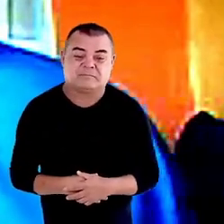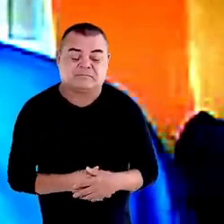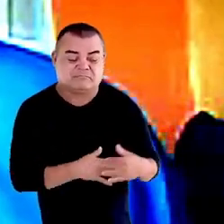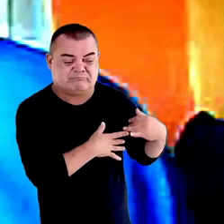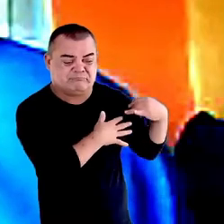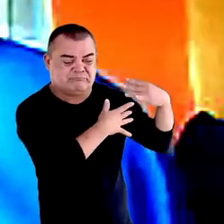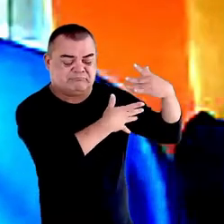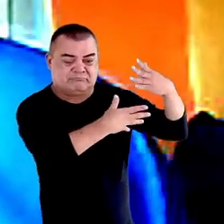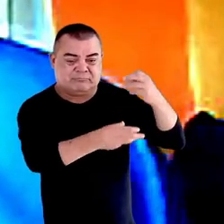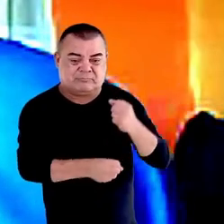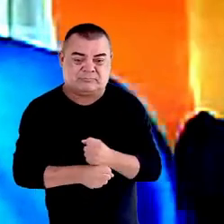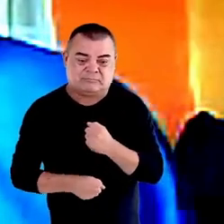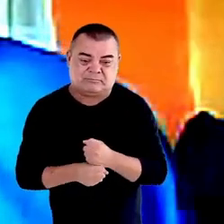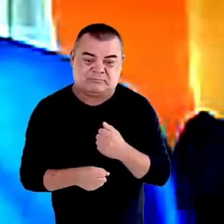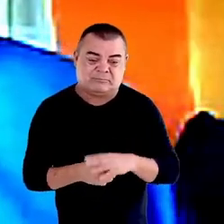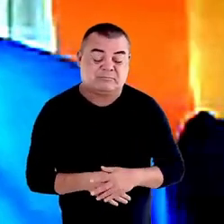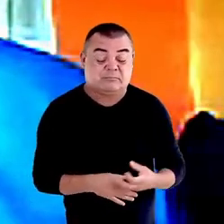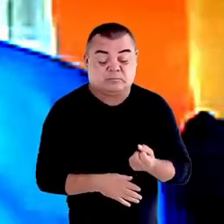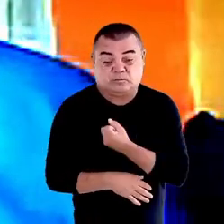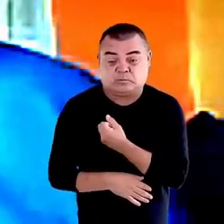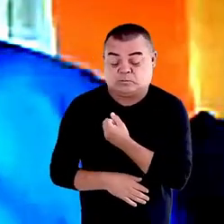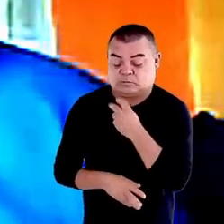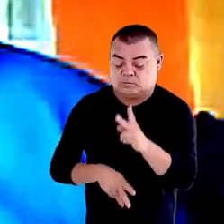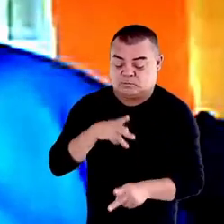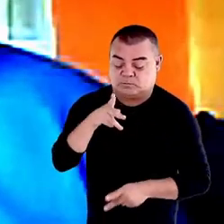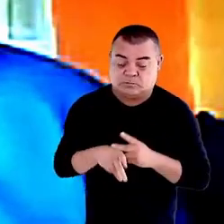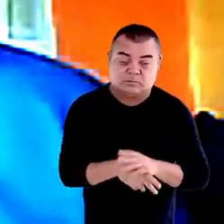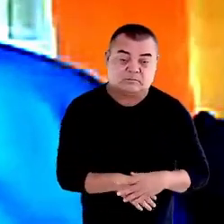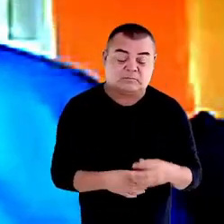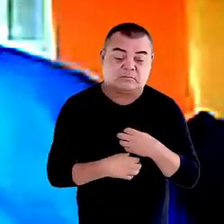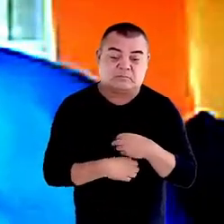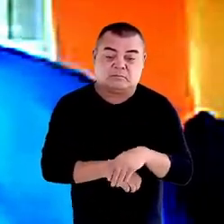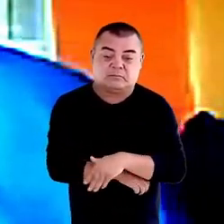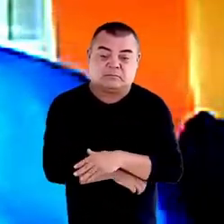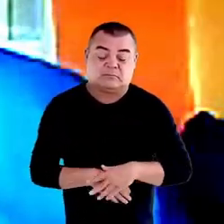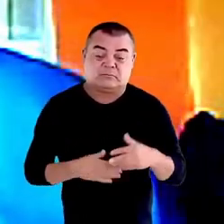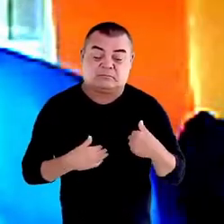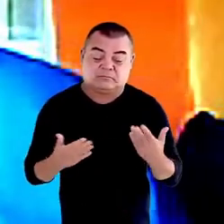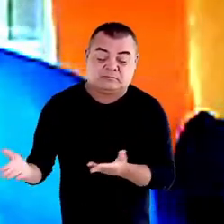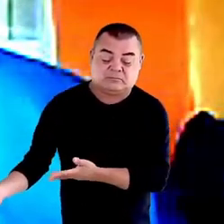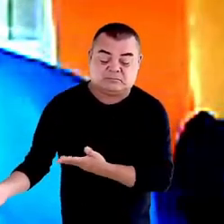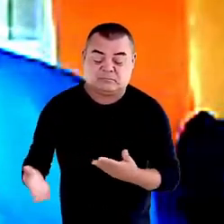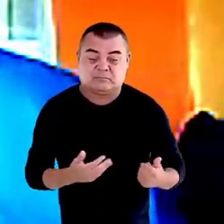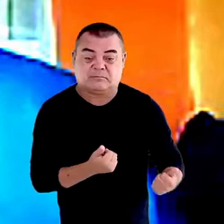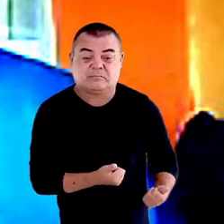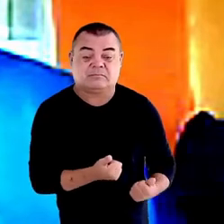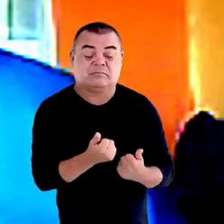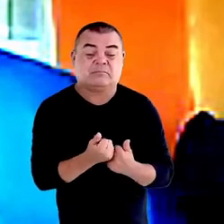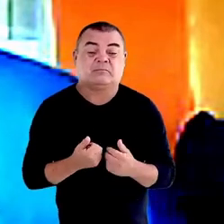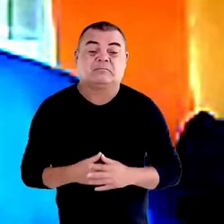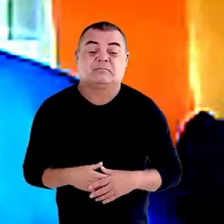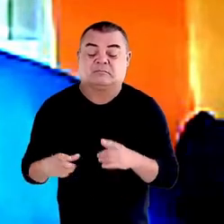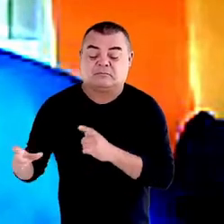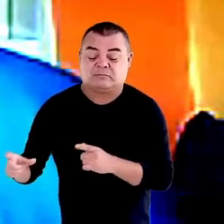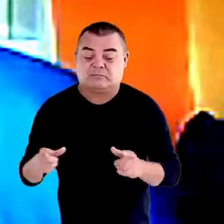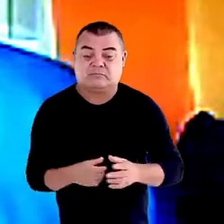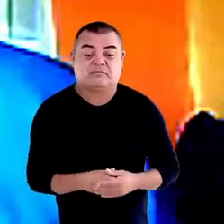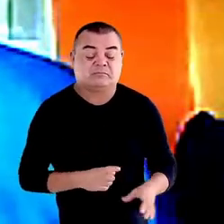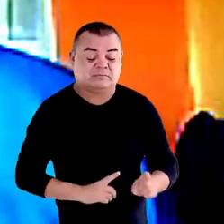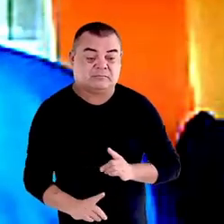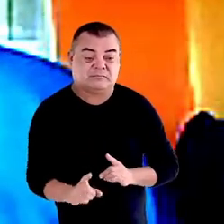tempos sobre os números de população de rua e que tem trazido contribuições para os espaços de debate